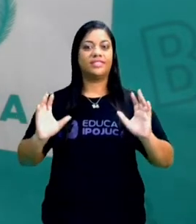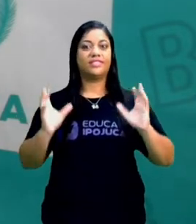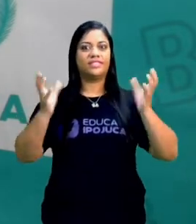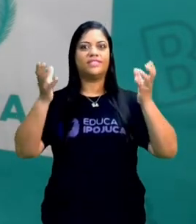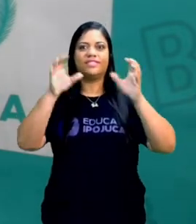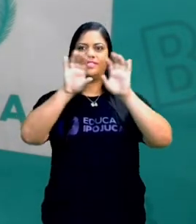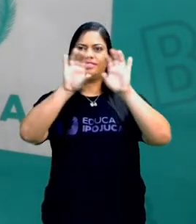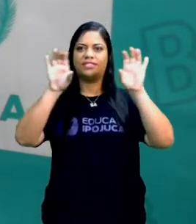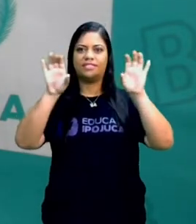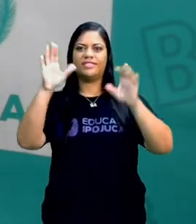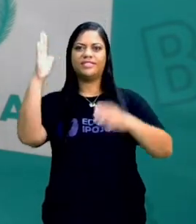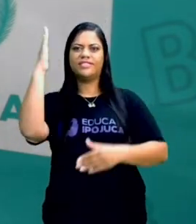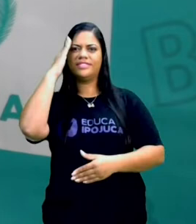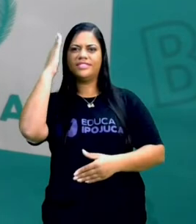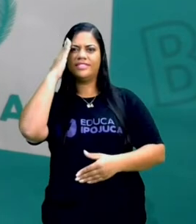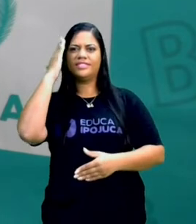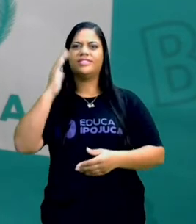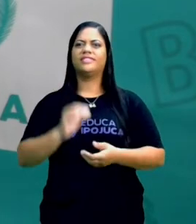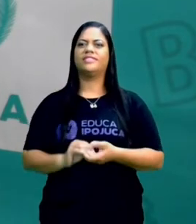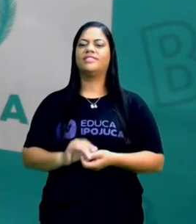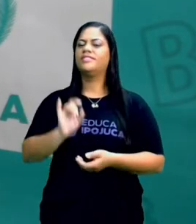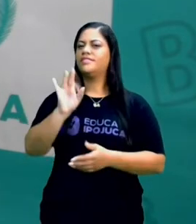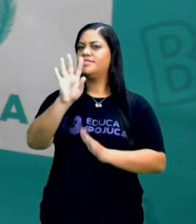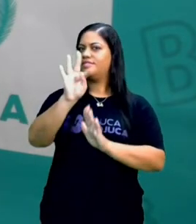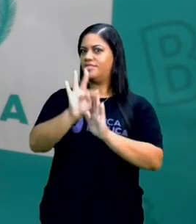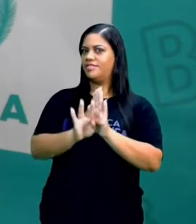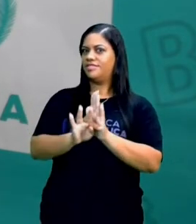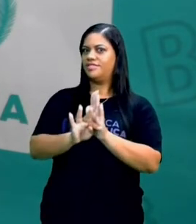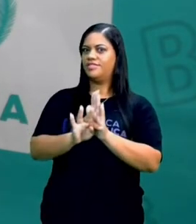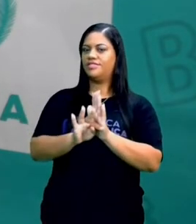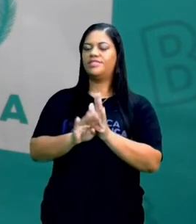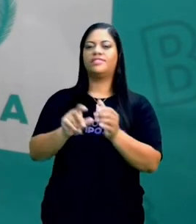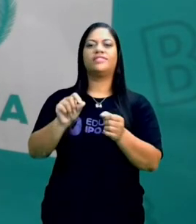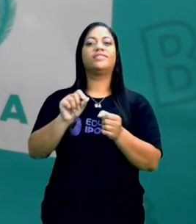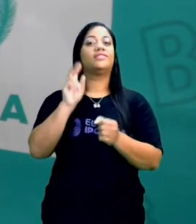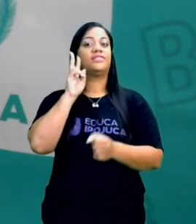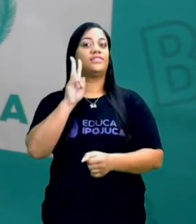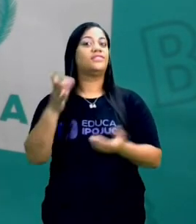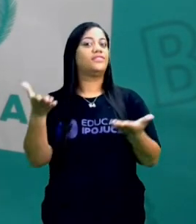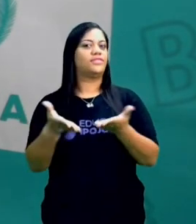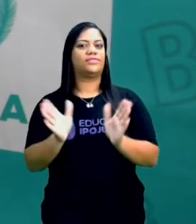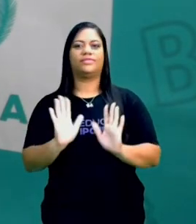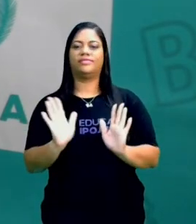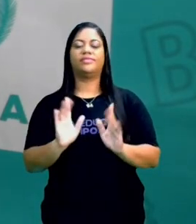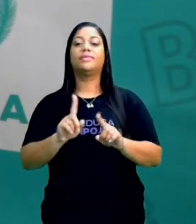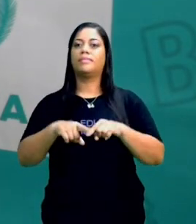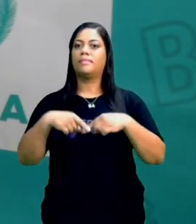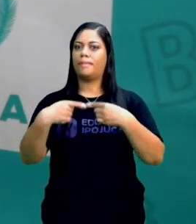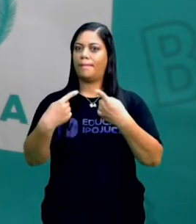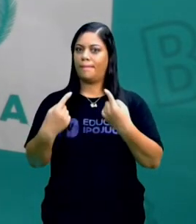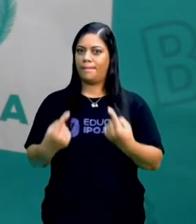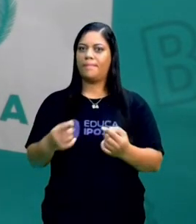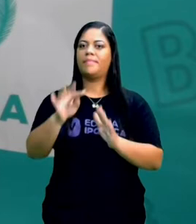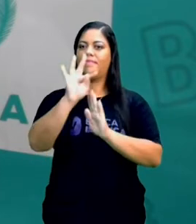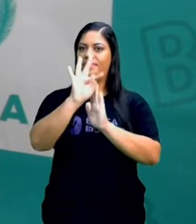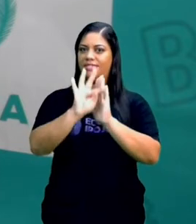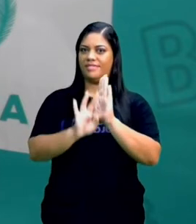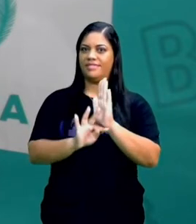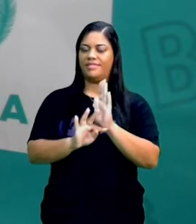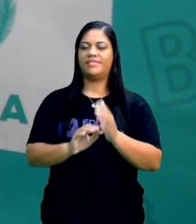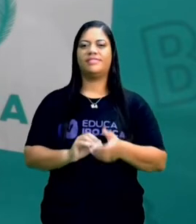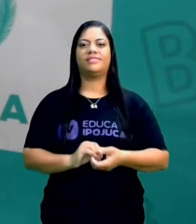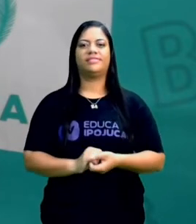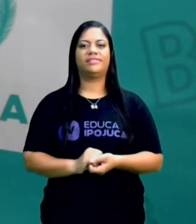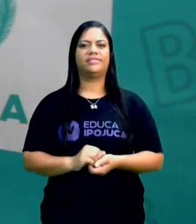céu para a gente entender. Não será só esse texto que a gente vai ver hoje. Vamos ver outros textos para a gente...